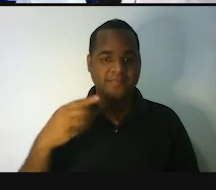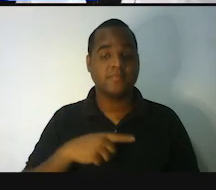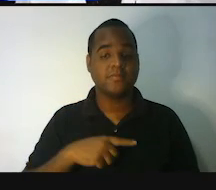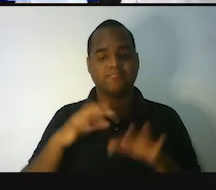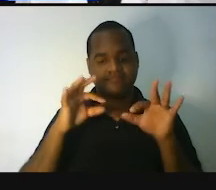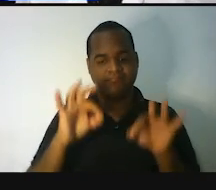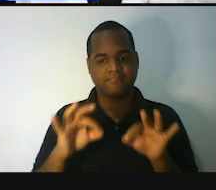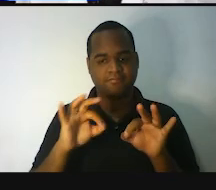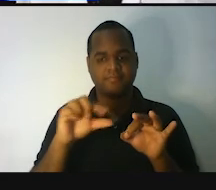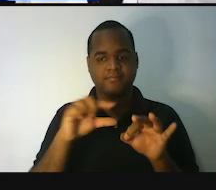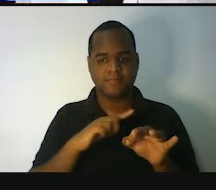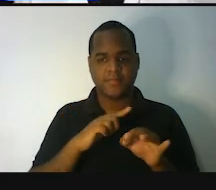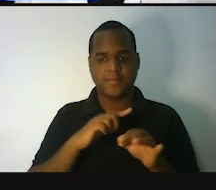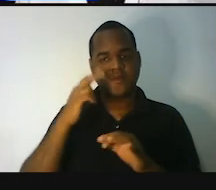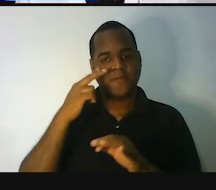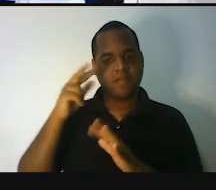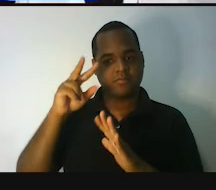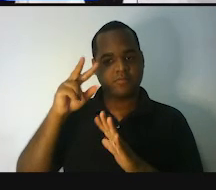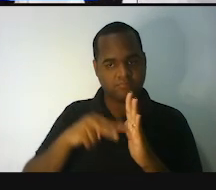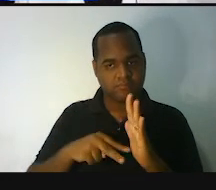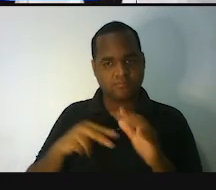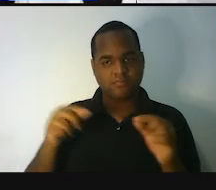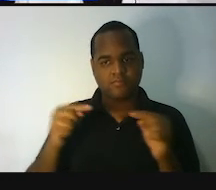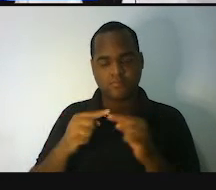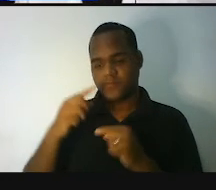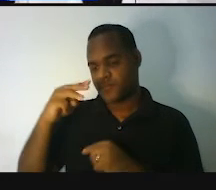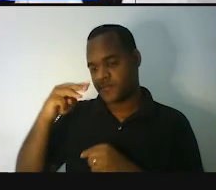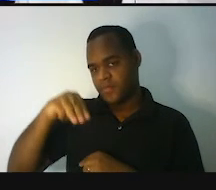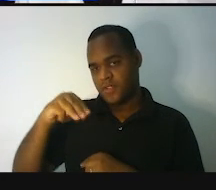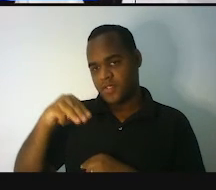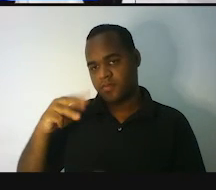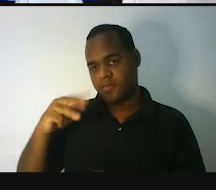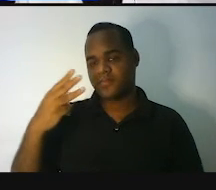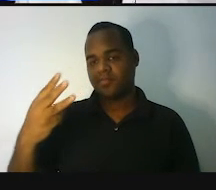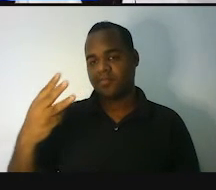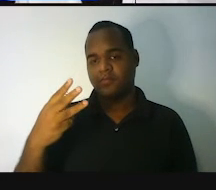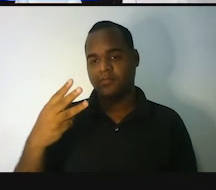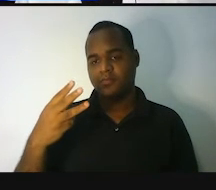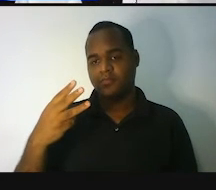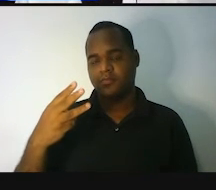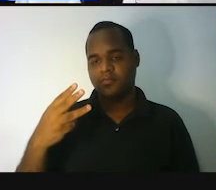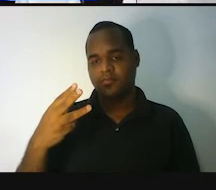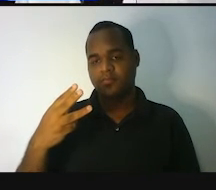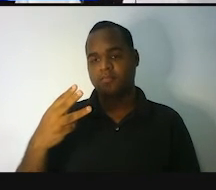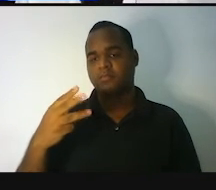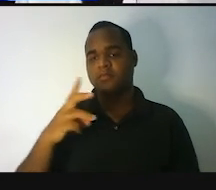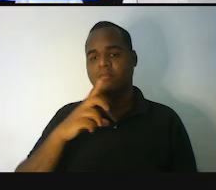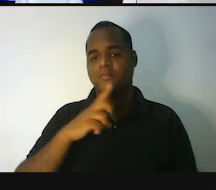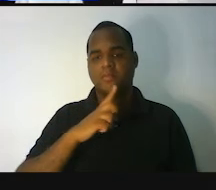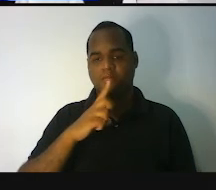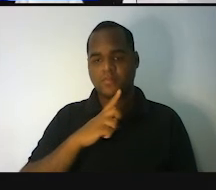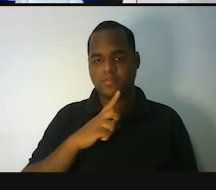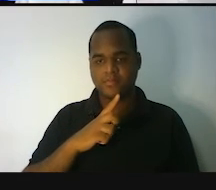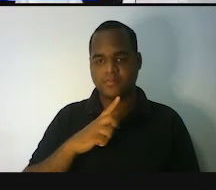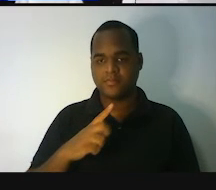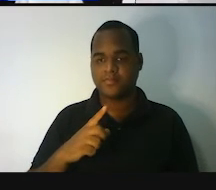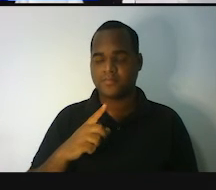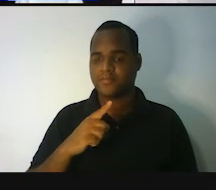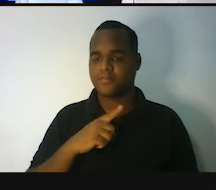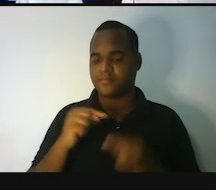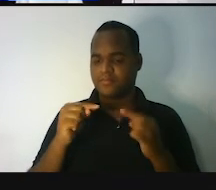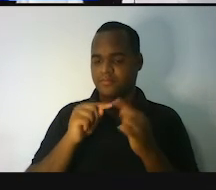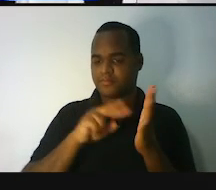mais certa de ler isso é um metro cúbico. Esse m elevado a três